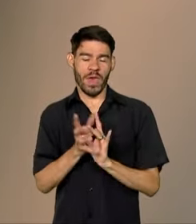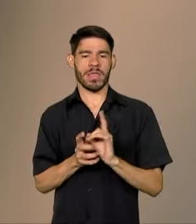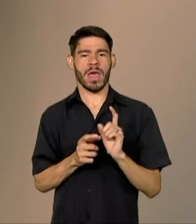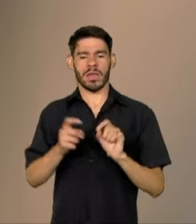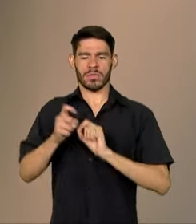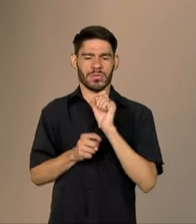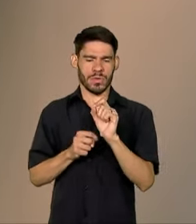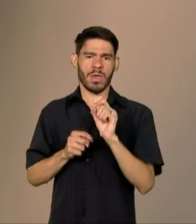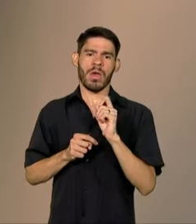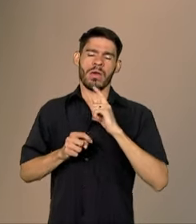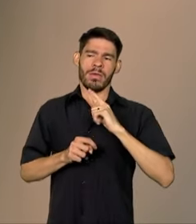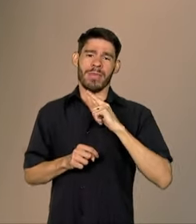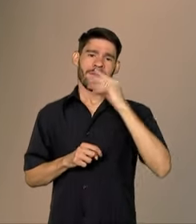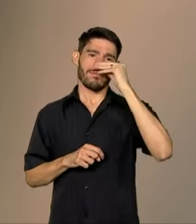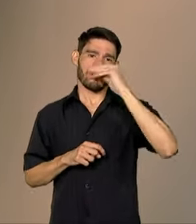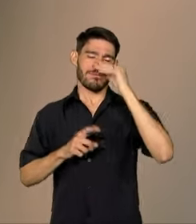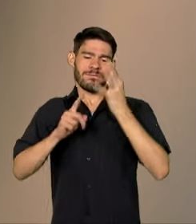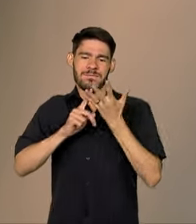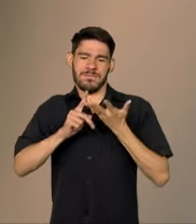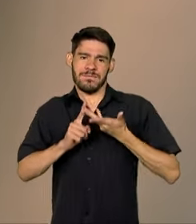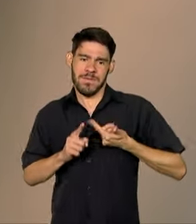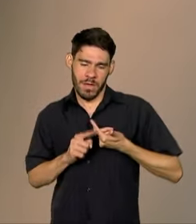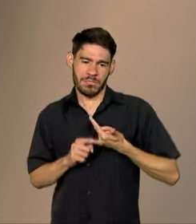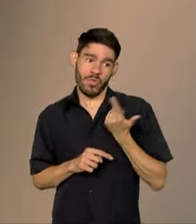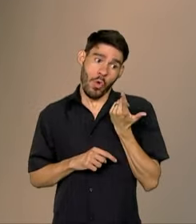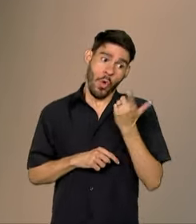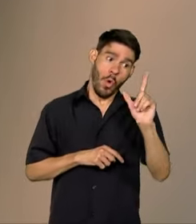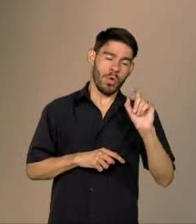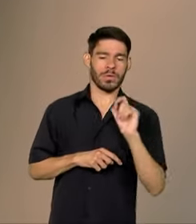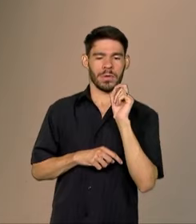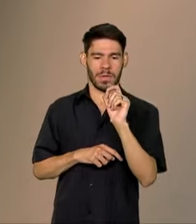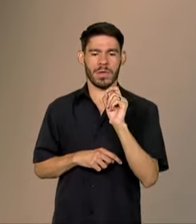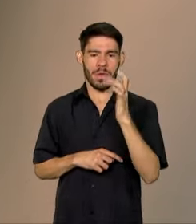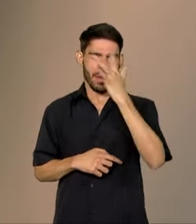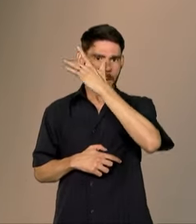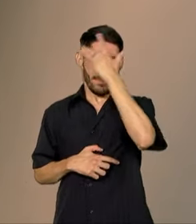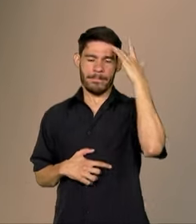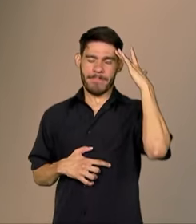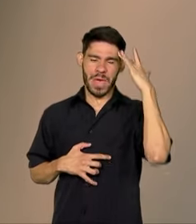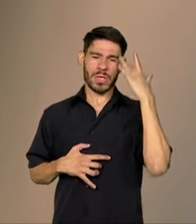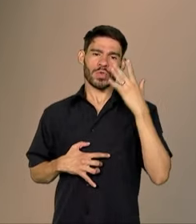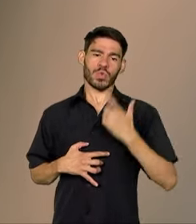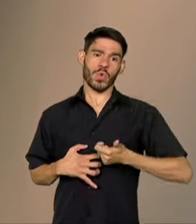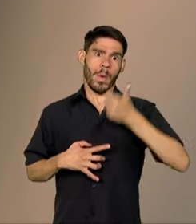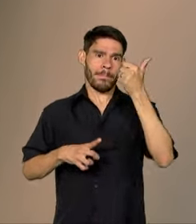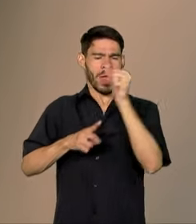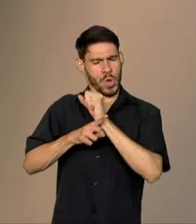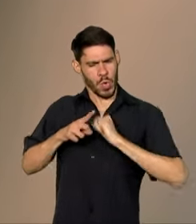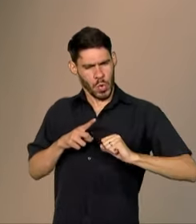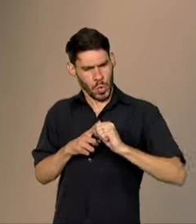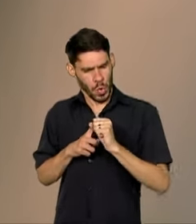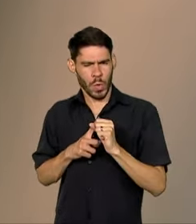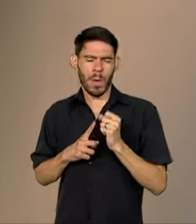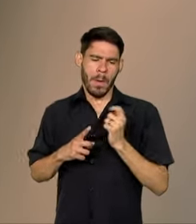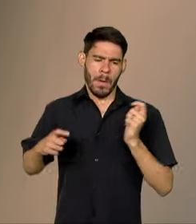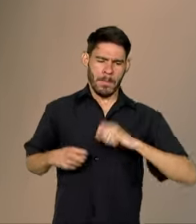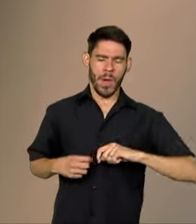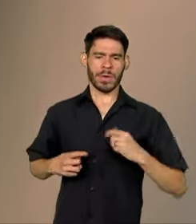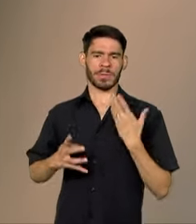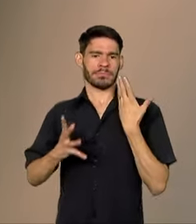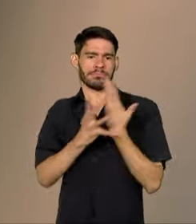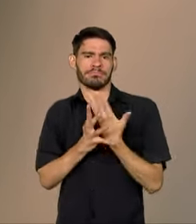a diferentes vulnerabilidades. E, por outro lado, nas pessoas com melhor poder socioeconômico e com maior